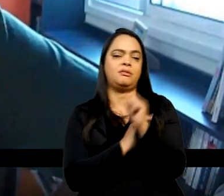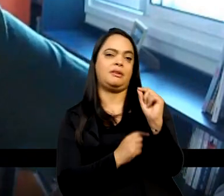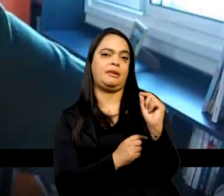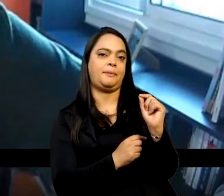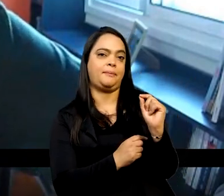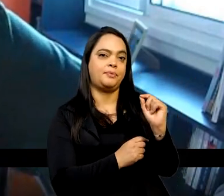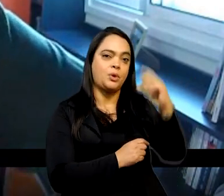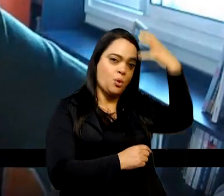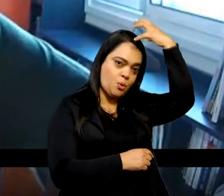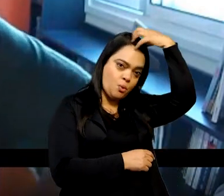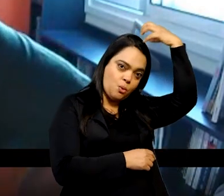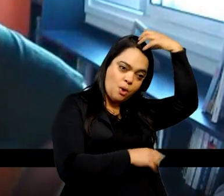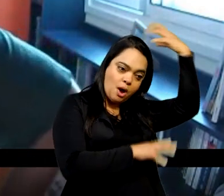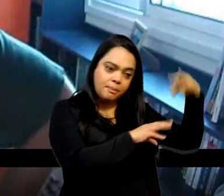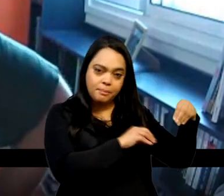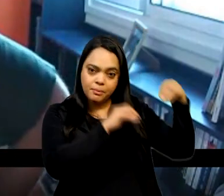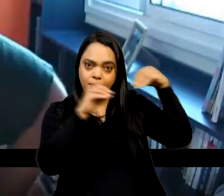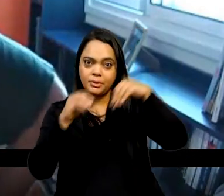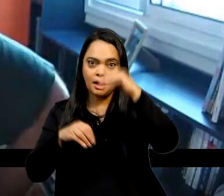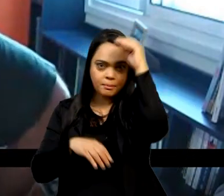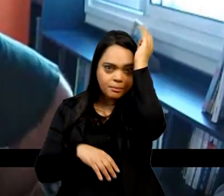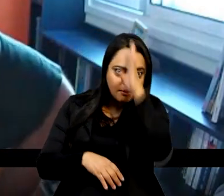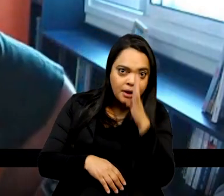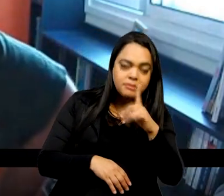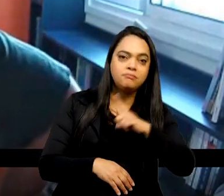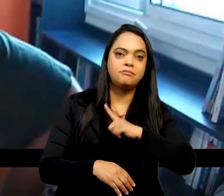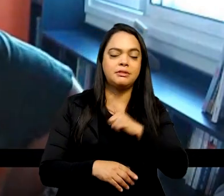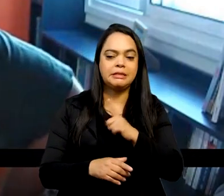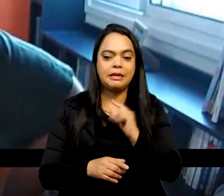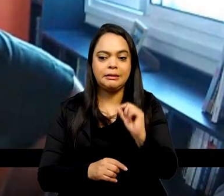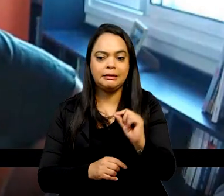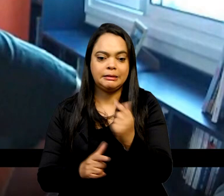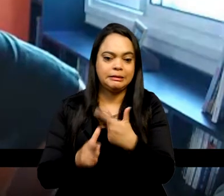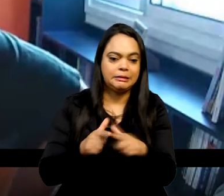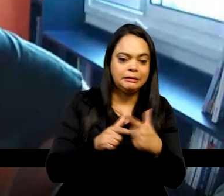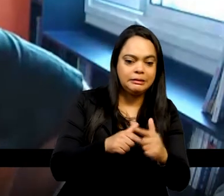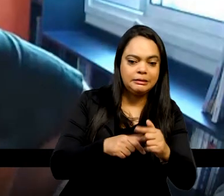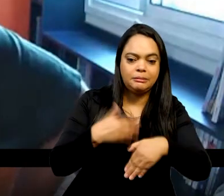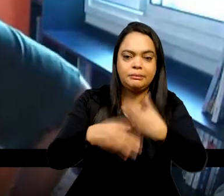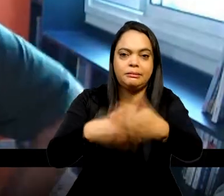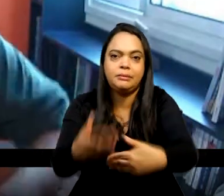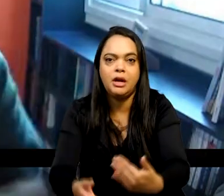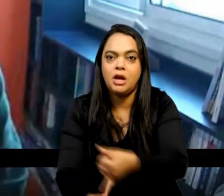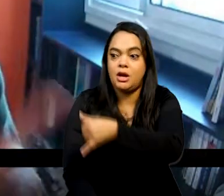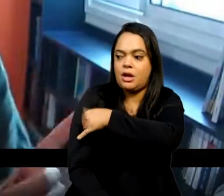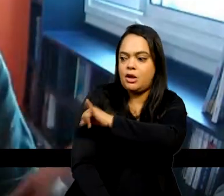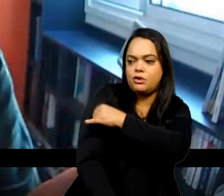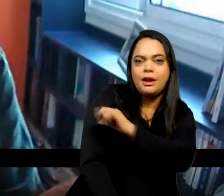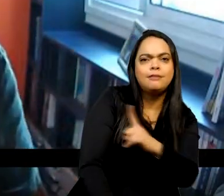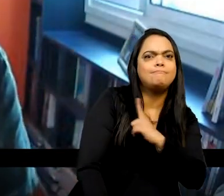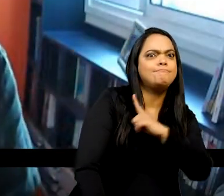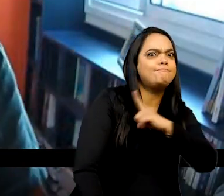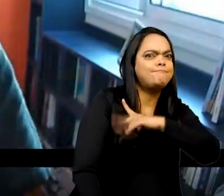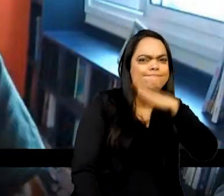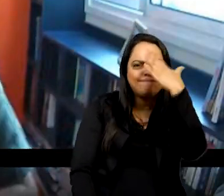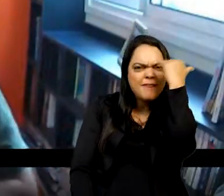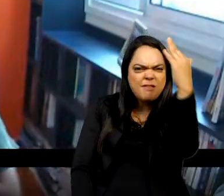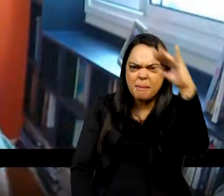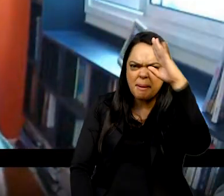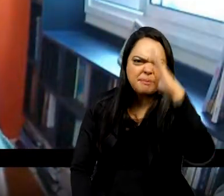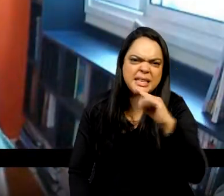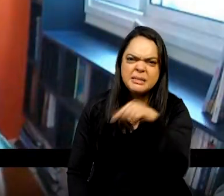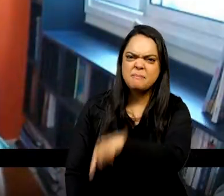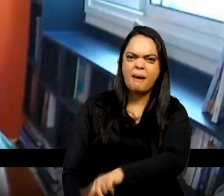criou nos anos subsequentes, e então o Rio de Janeiro, de fato, tem um protagonismo histórico, e esse